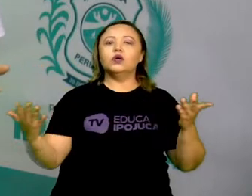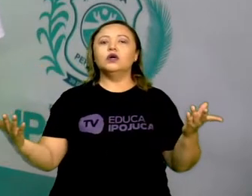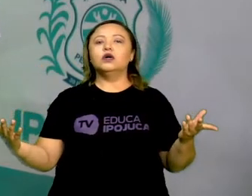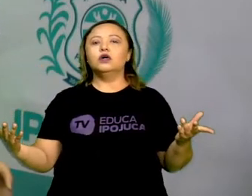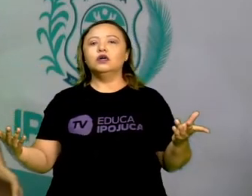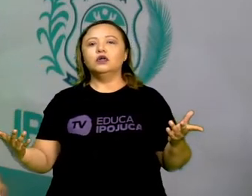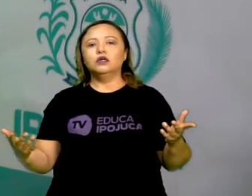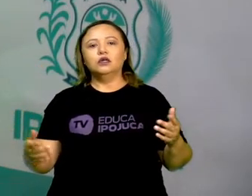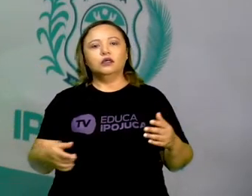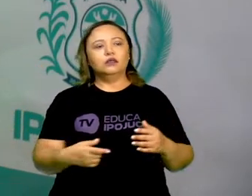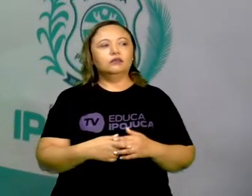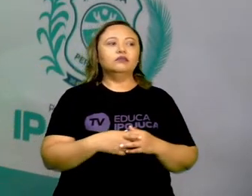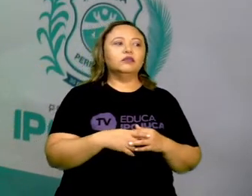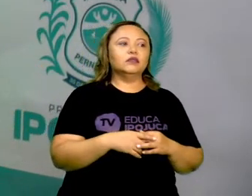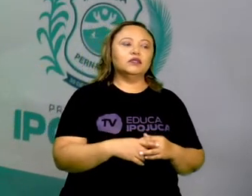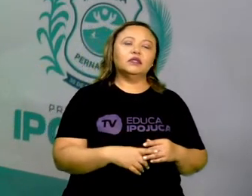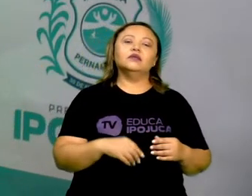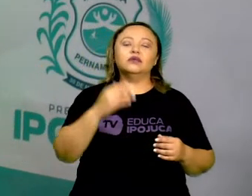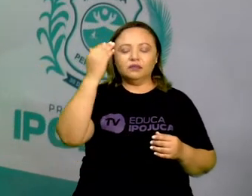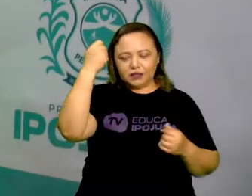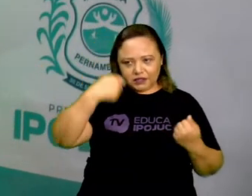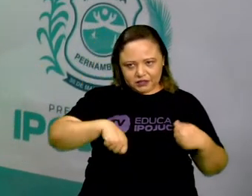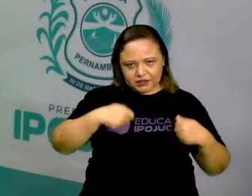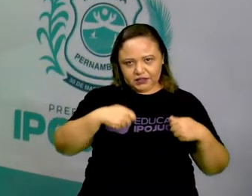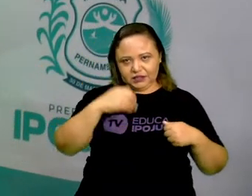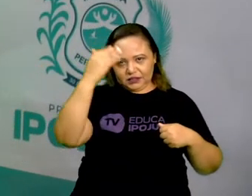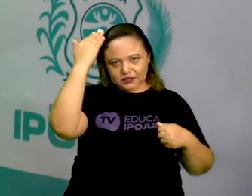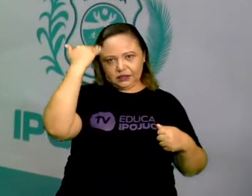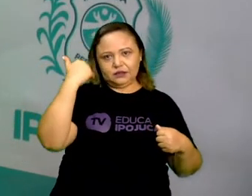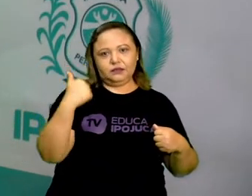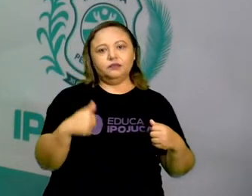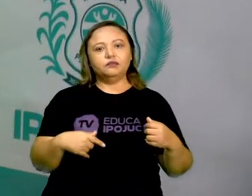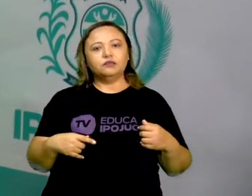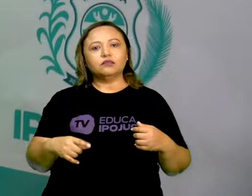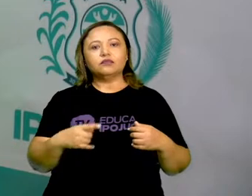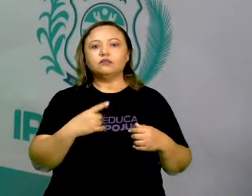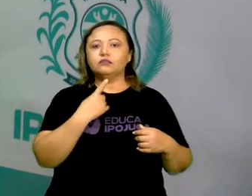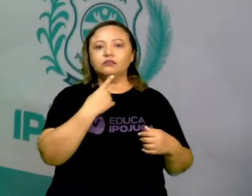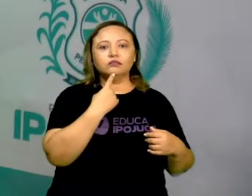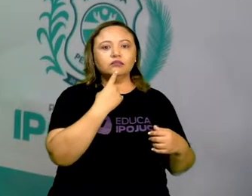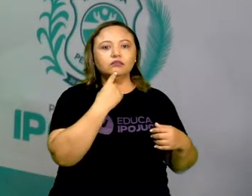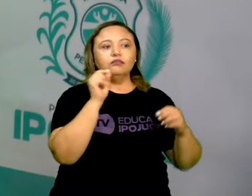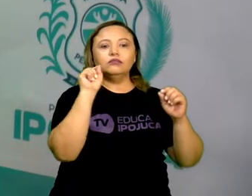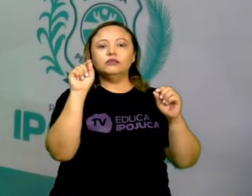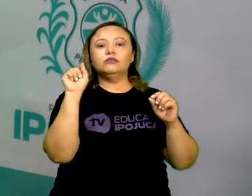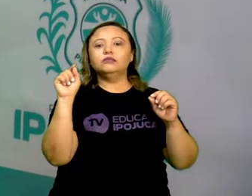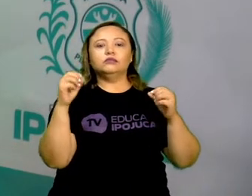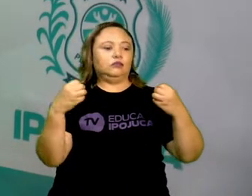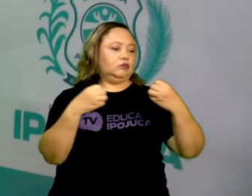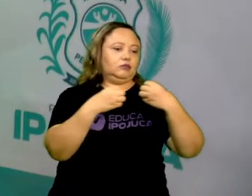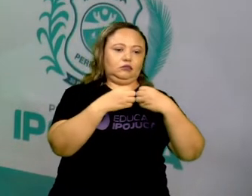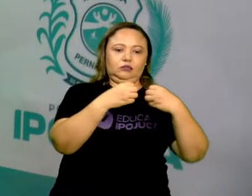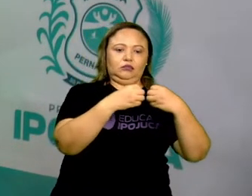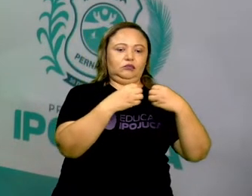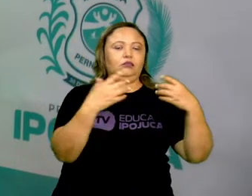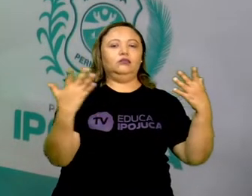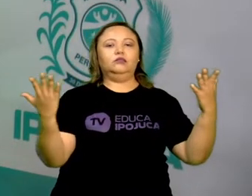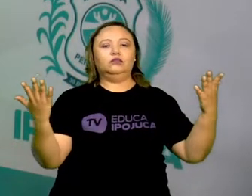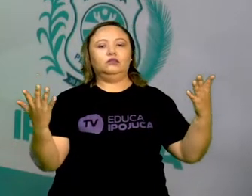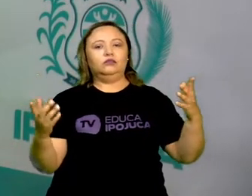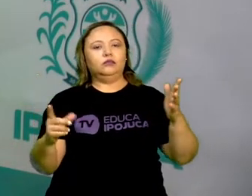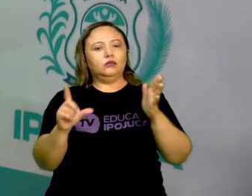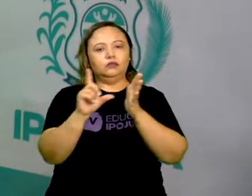perto de quê? Eica, não sei não. Aí tem que saber se sua casa é perto da farmácia, perto de alguma loja, perto de alguma